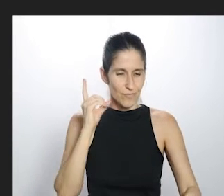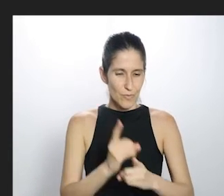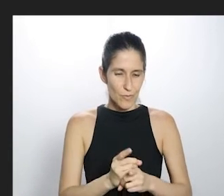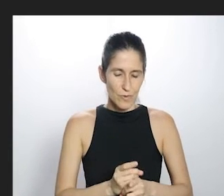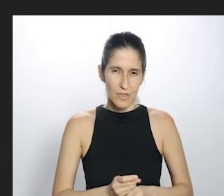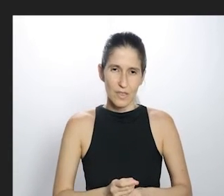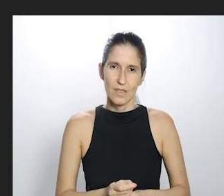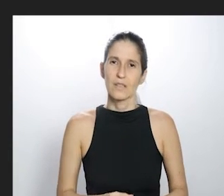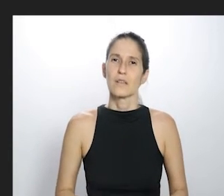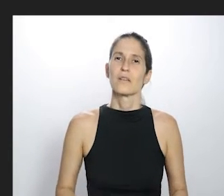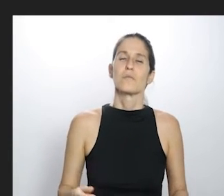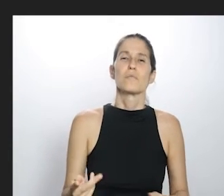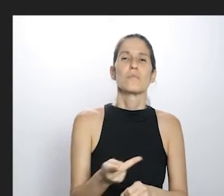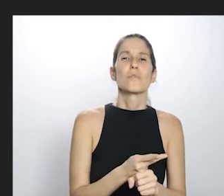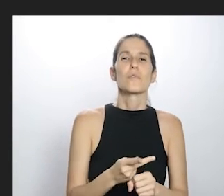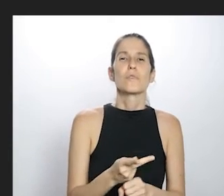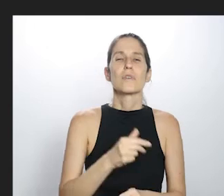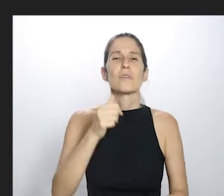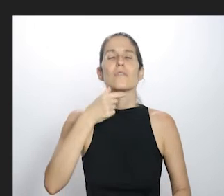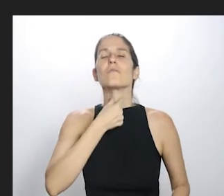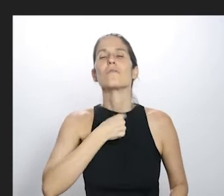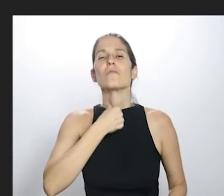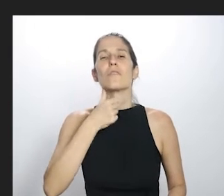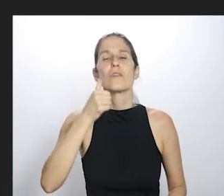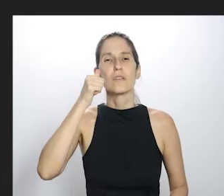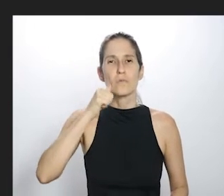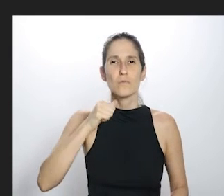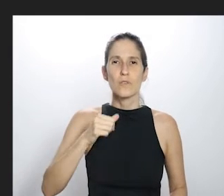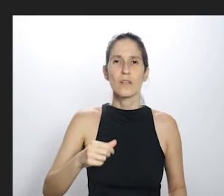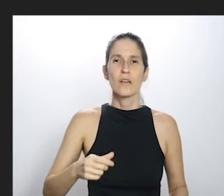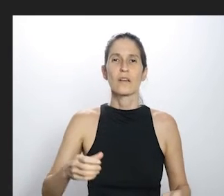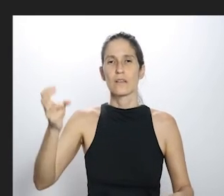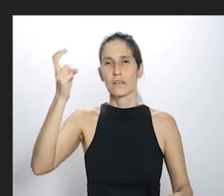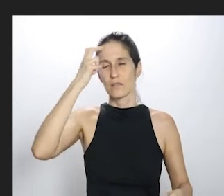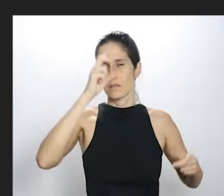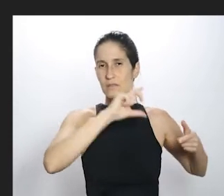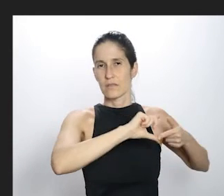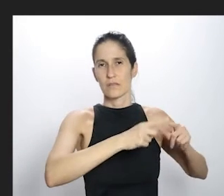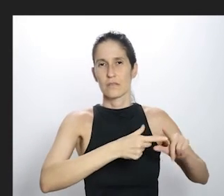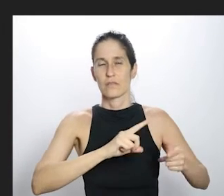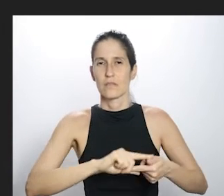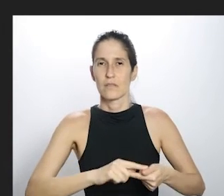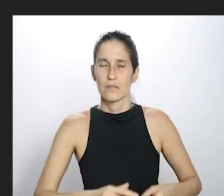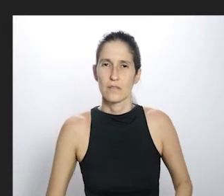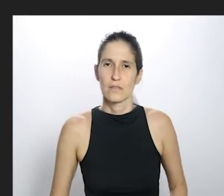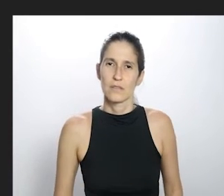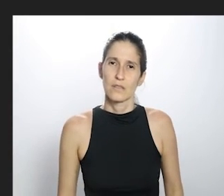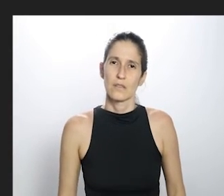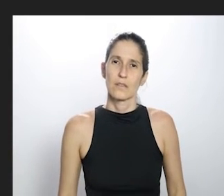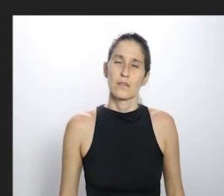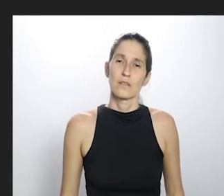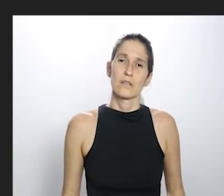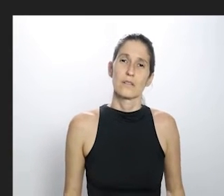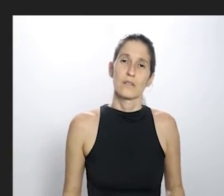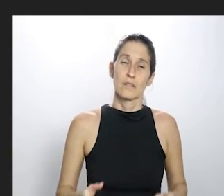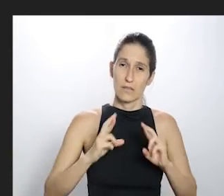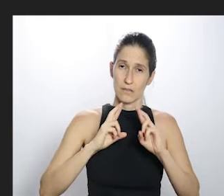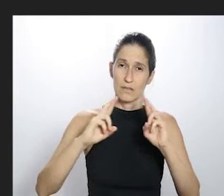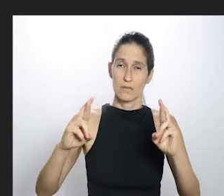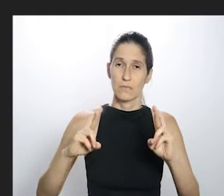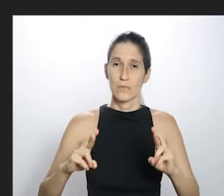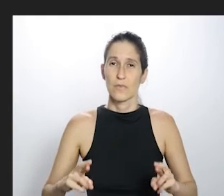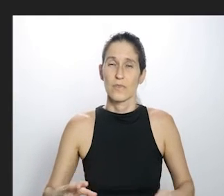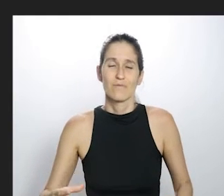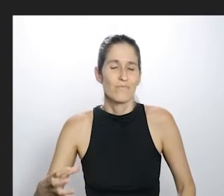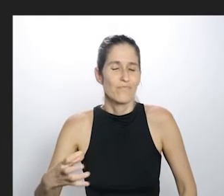por isso, buscando as vozes femininas dentro da tradição, e então, a mensagem, sei lá, recado